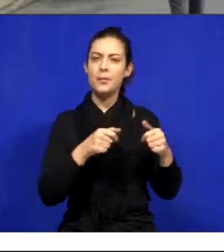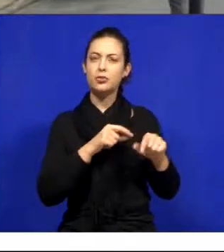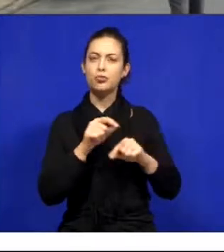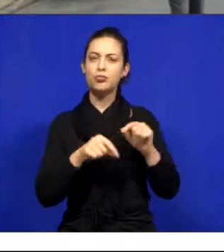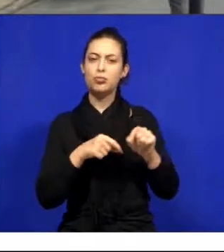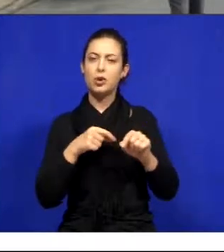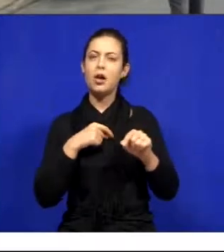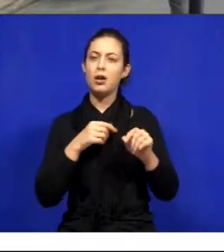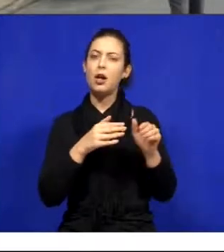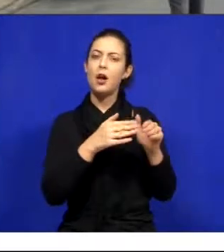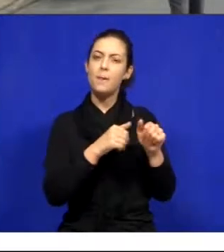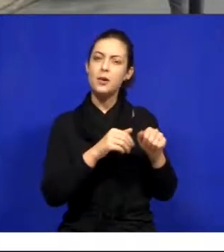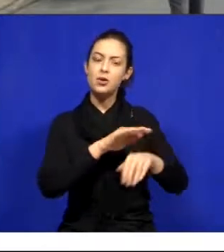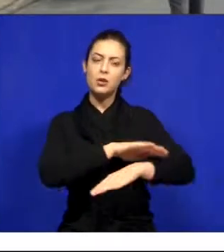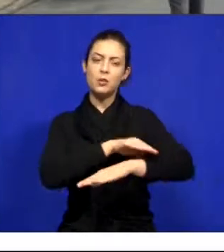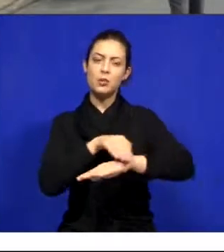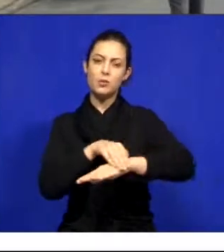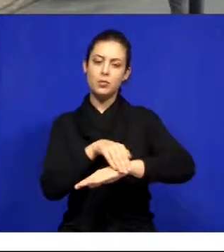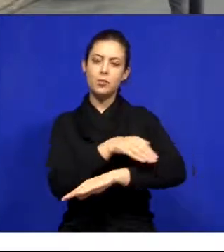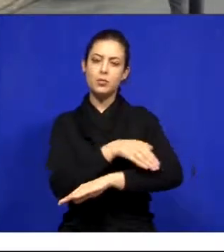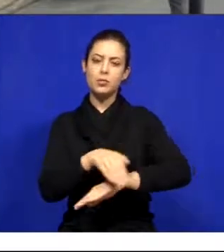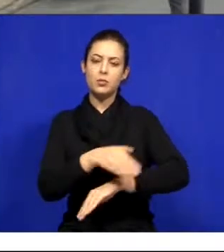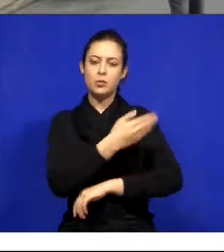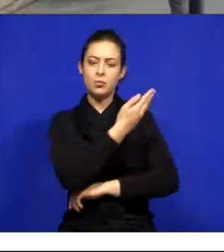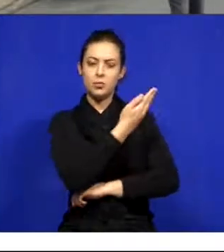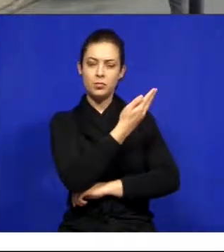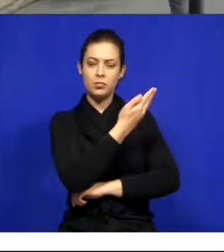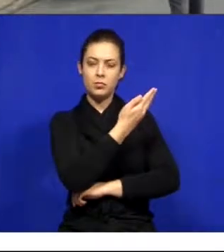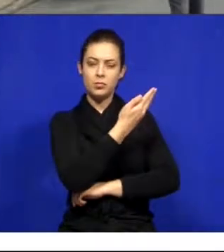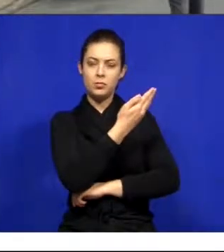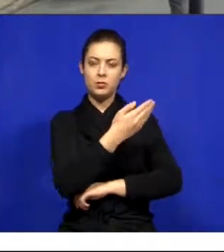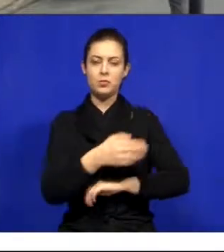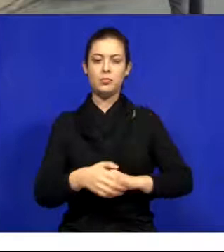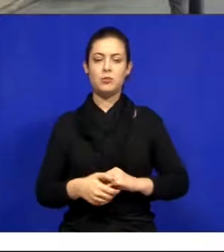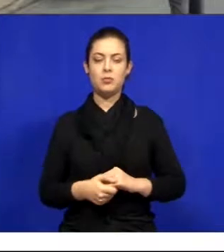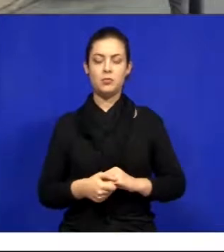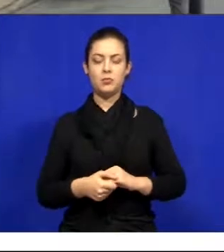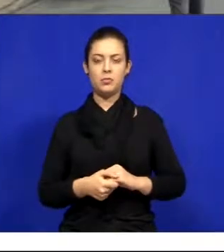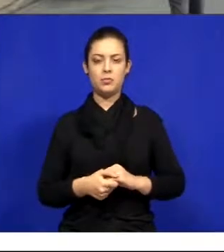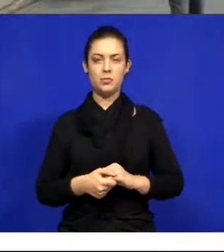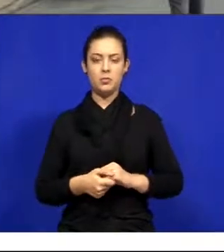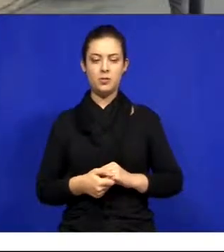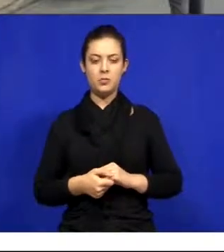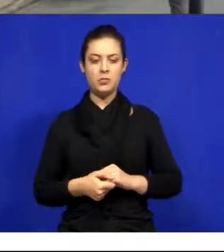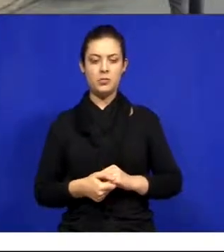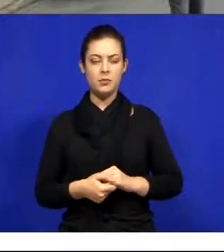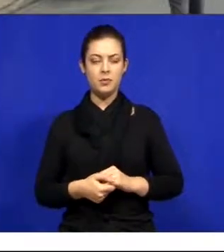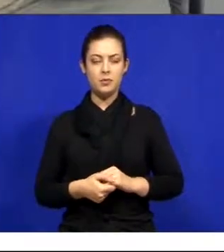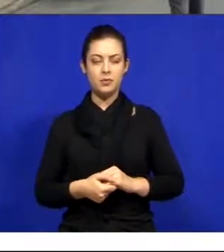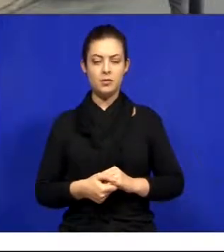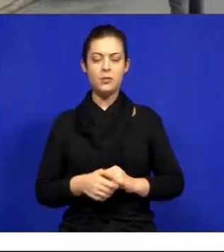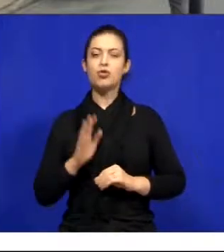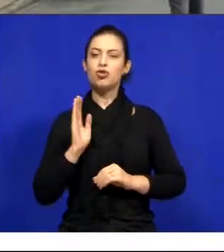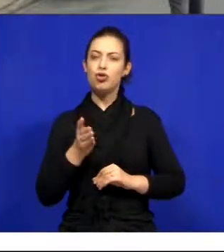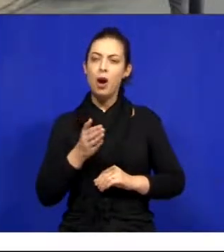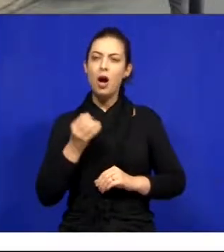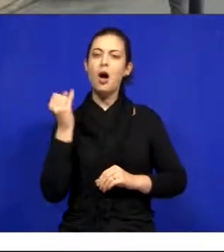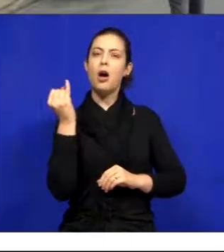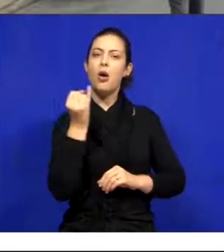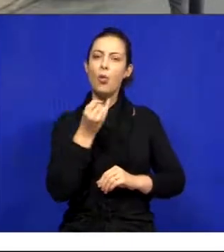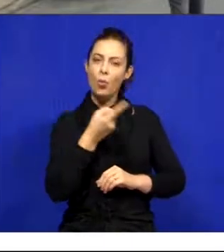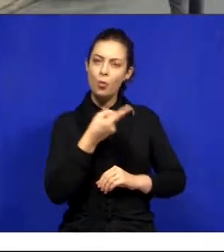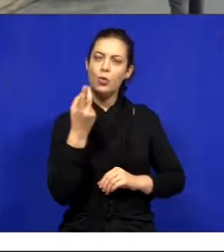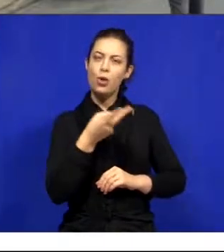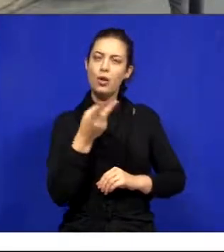Solicitei lombada na rua Chucuru, bairro Igarapés. Já fui várias ver nessa